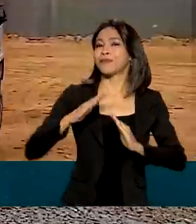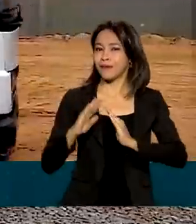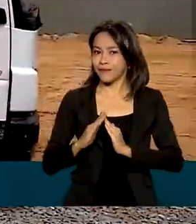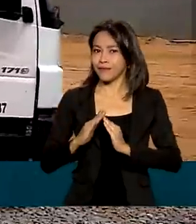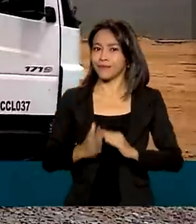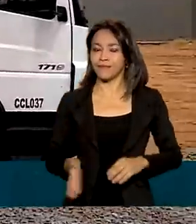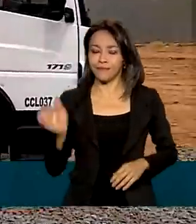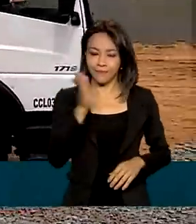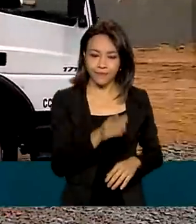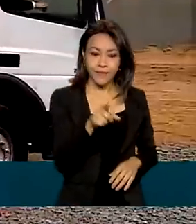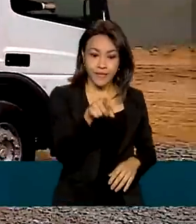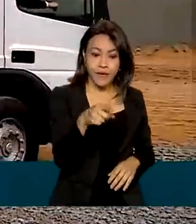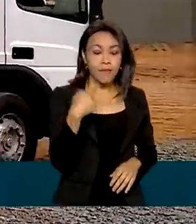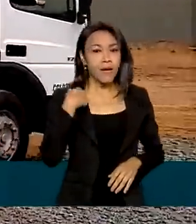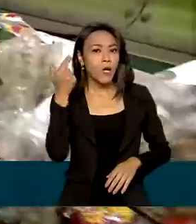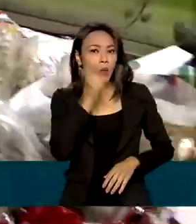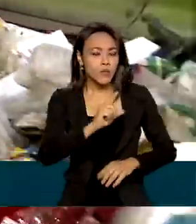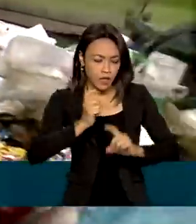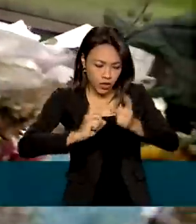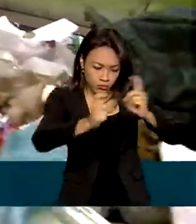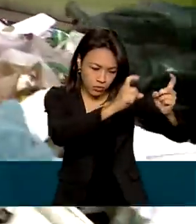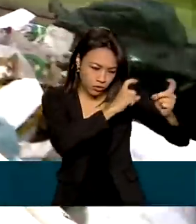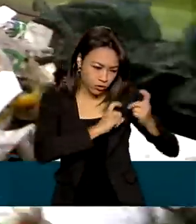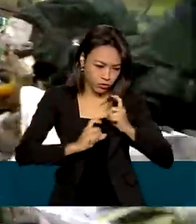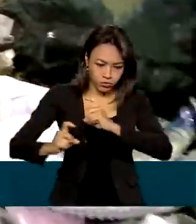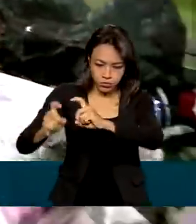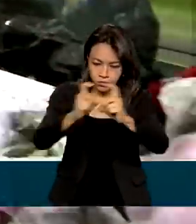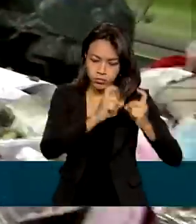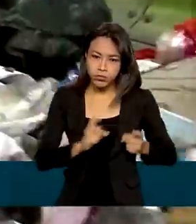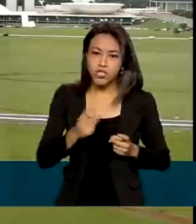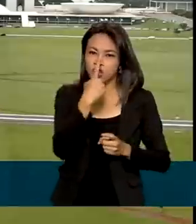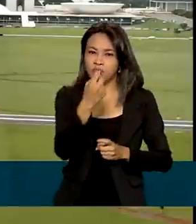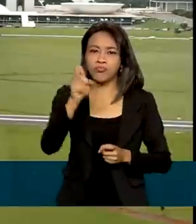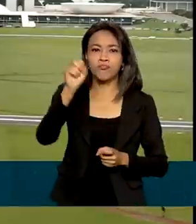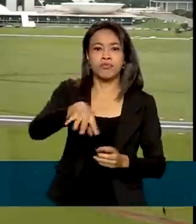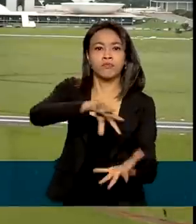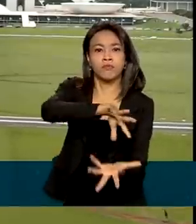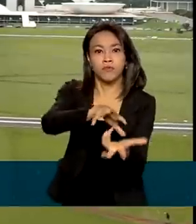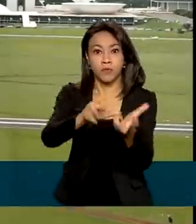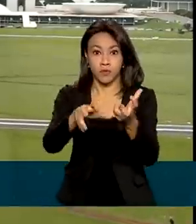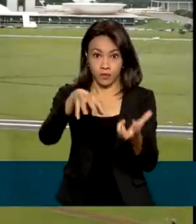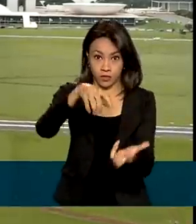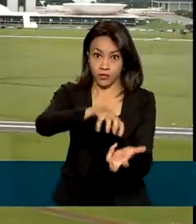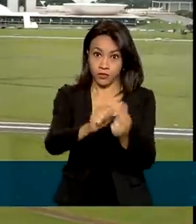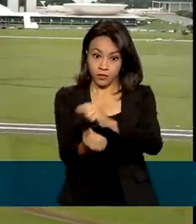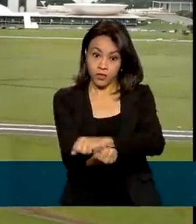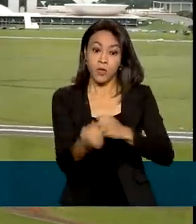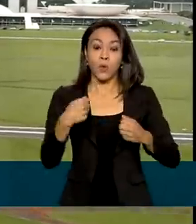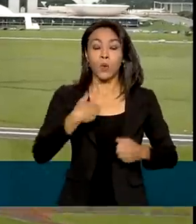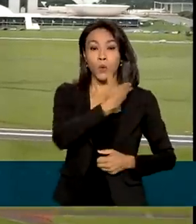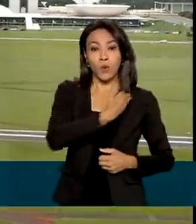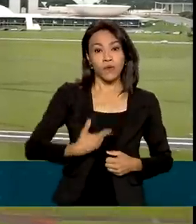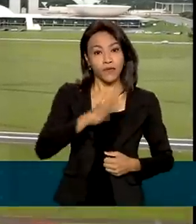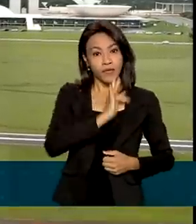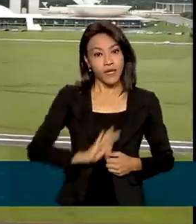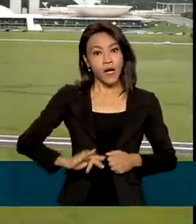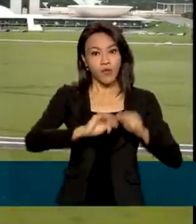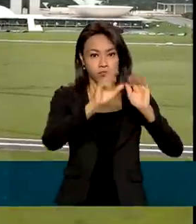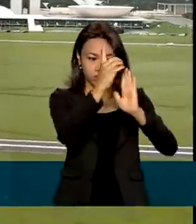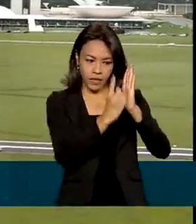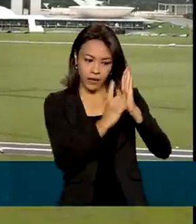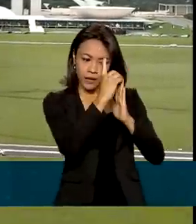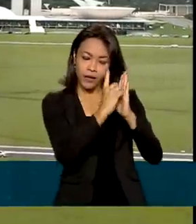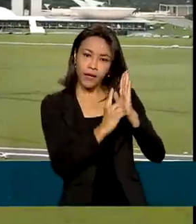Para facilitar o gerenciamento de resíduos sólidos no país, o governo federal baixou o decreto com a criação de um modelo